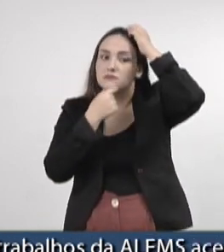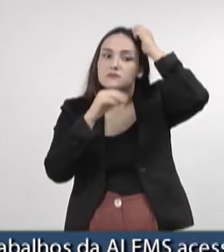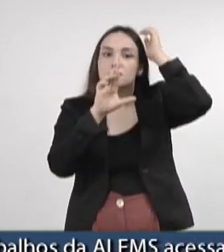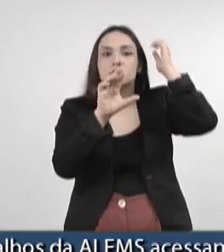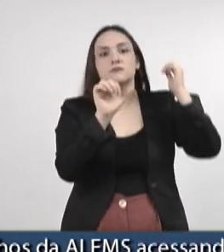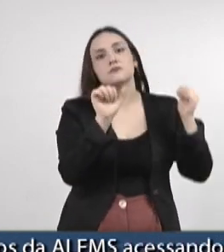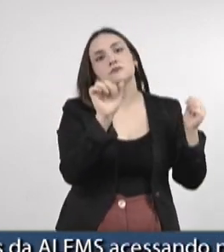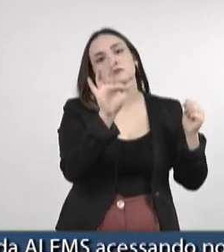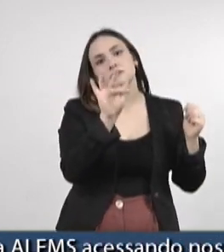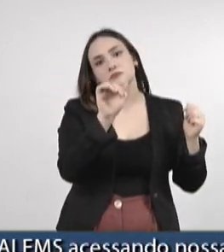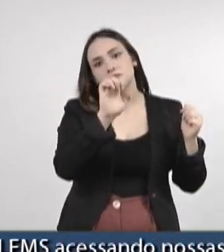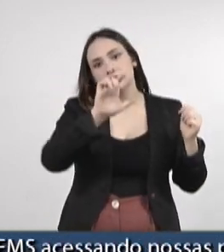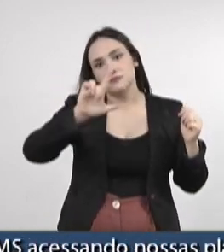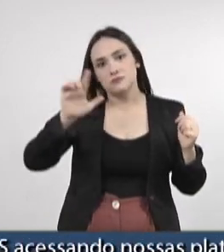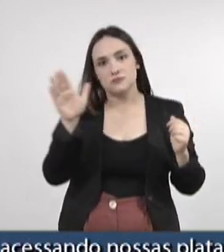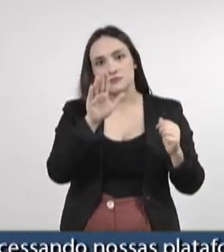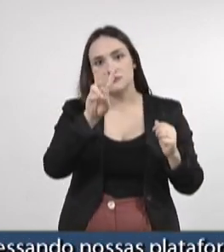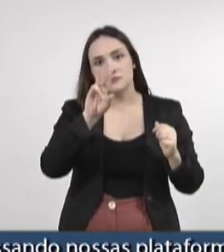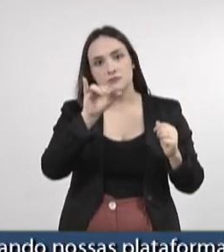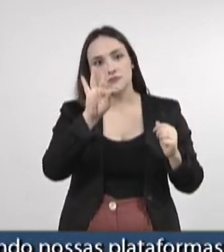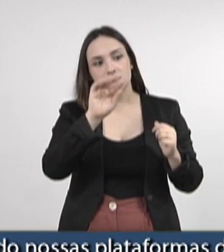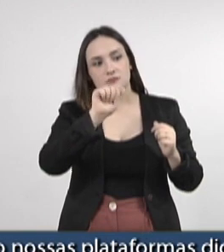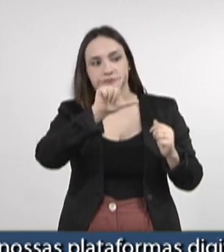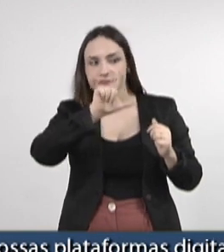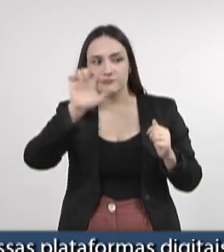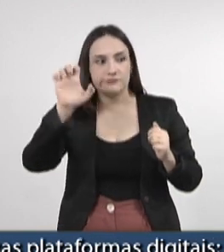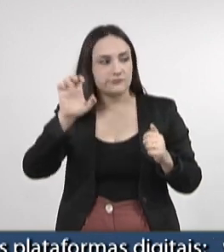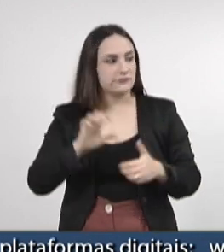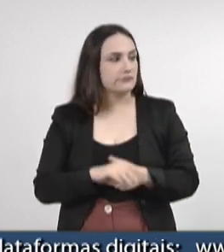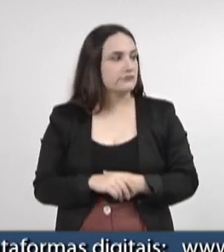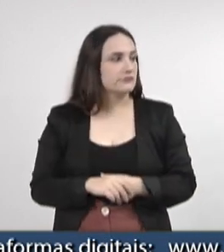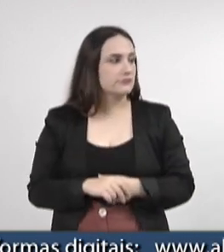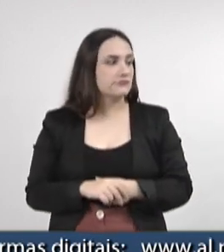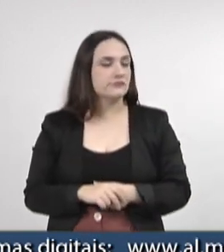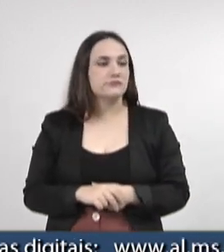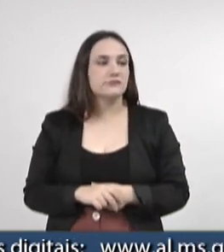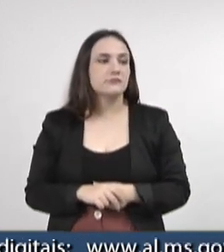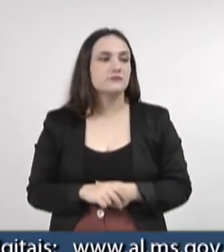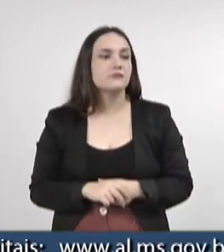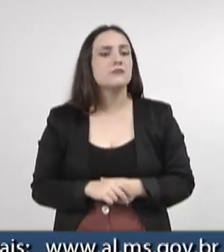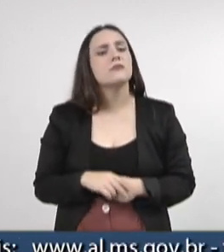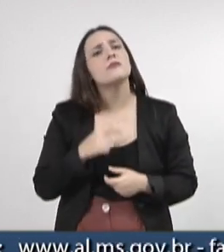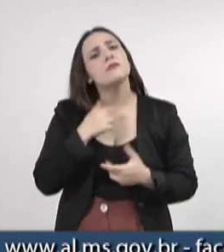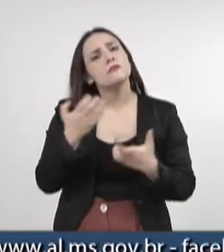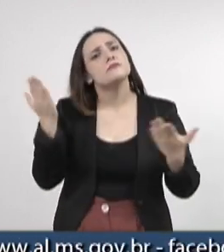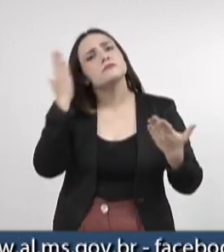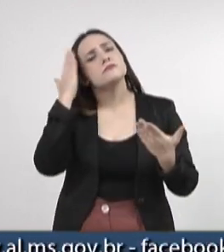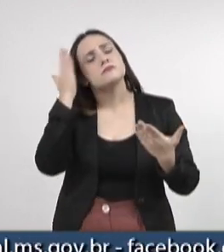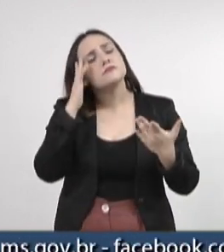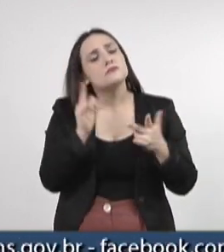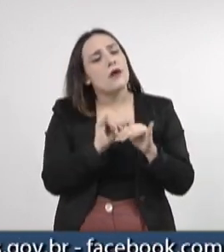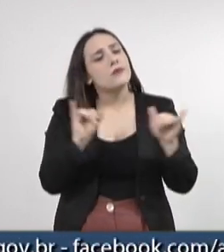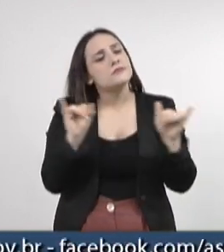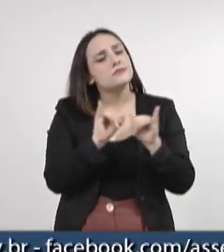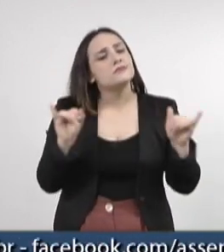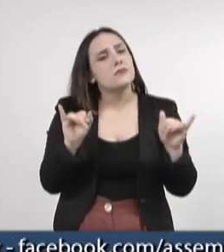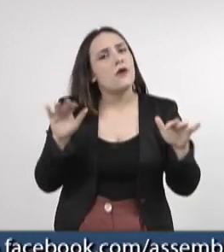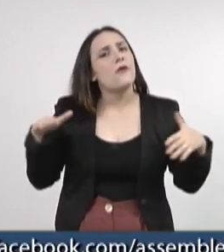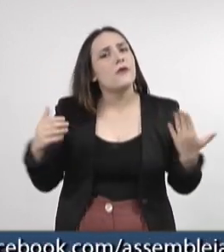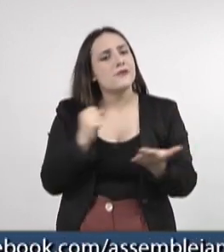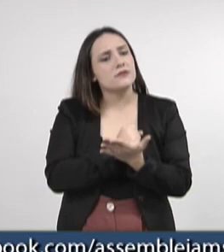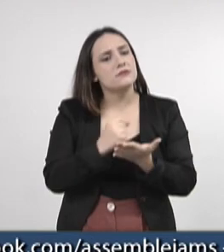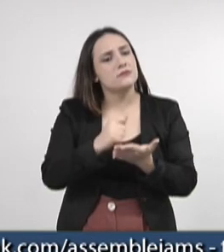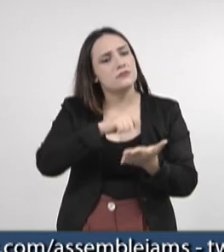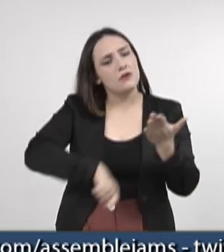Vittale Rodrigues, solicitando informações a respeito do contrato de